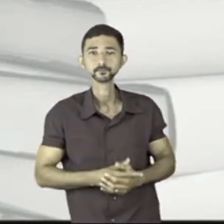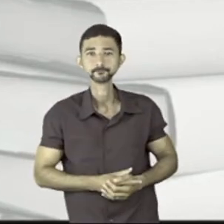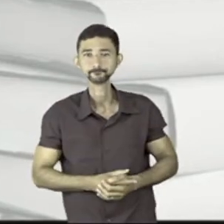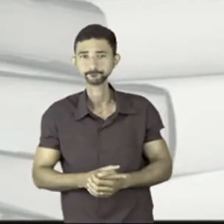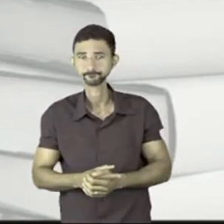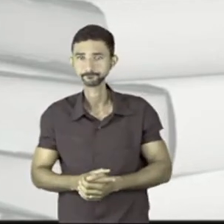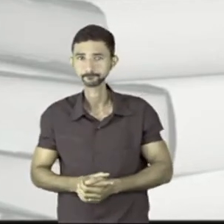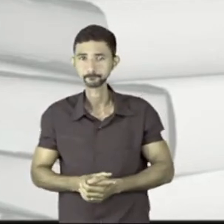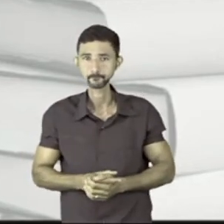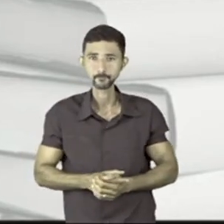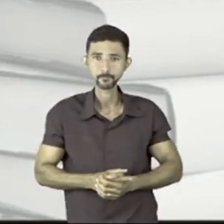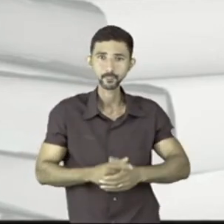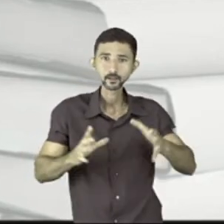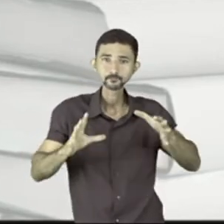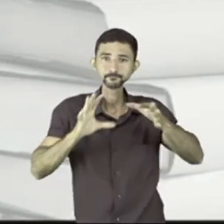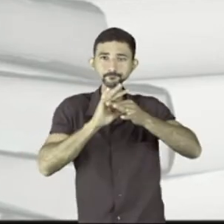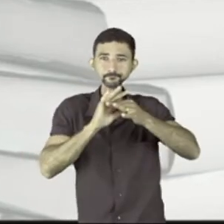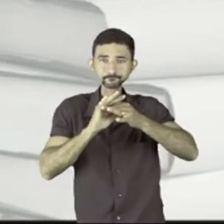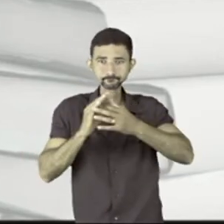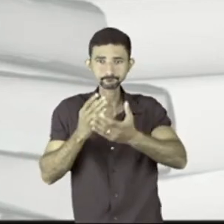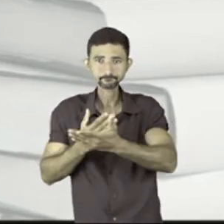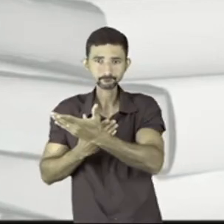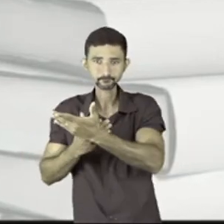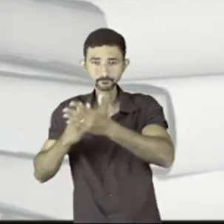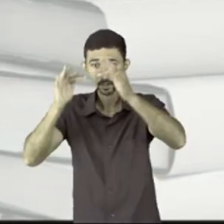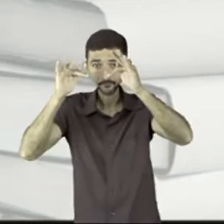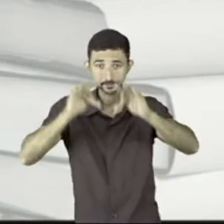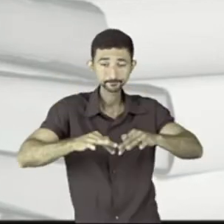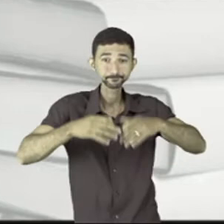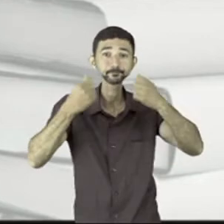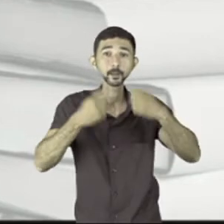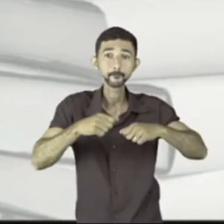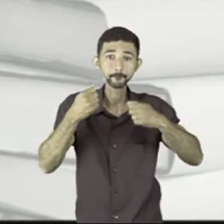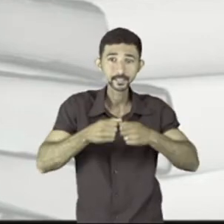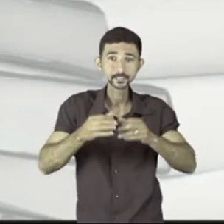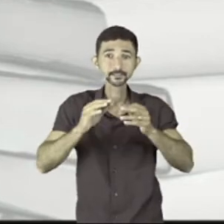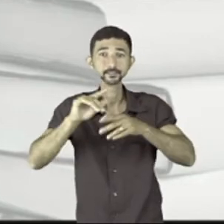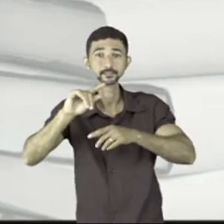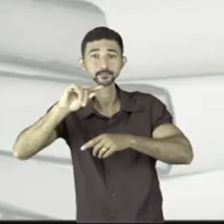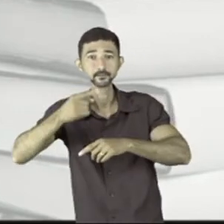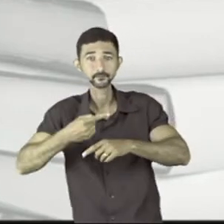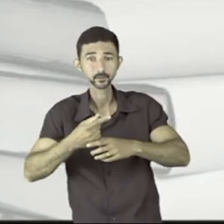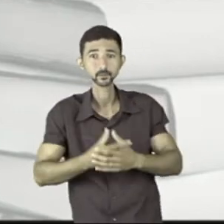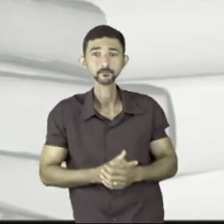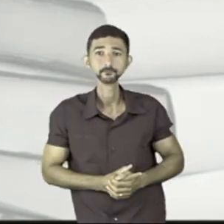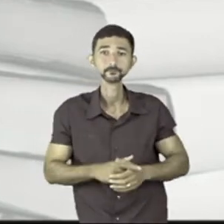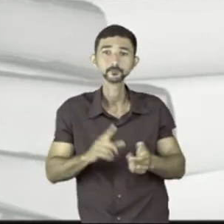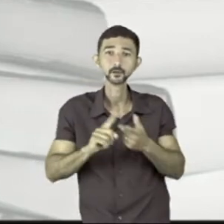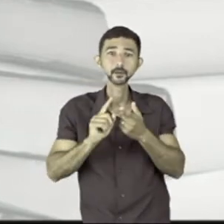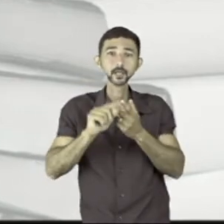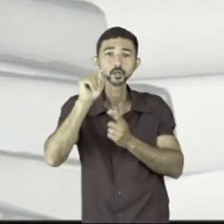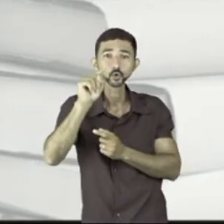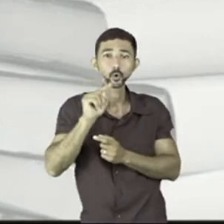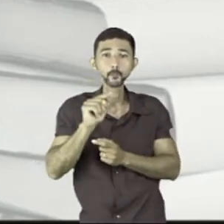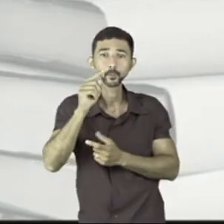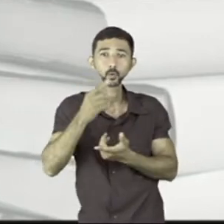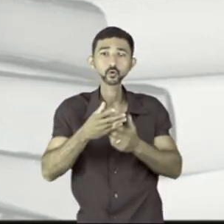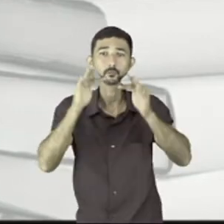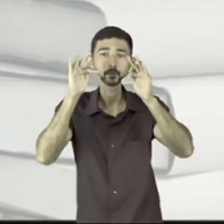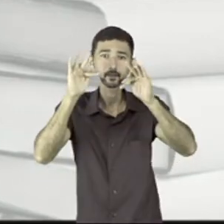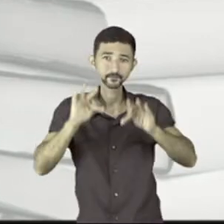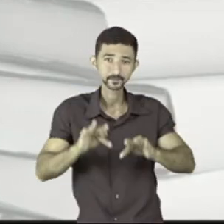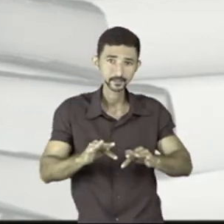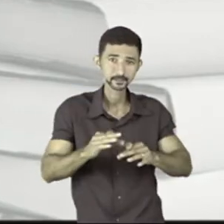Aqui, a conjunção, que é conclusiva. Precisa vir entre vírgulas. e os dois pontos para nós